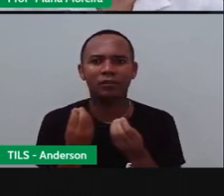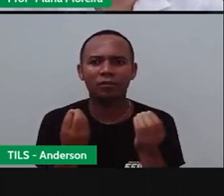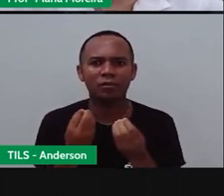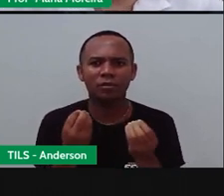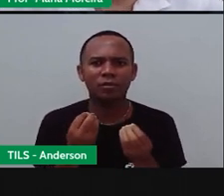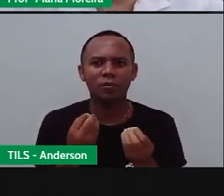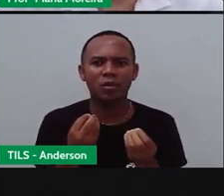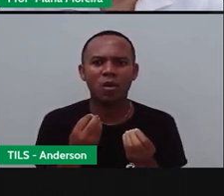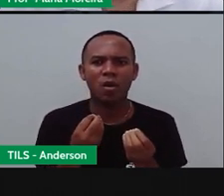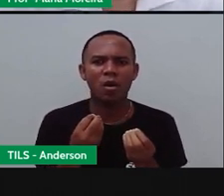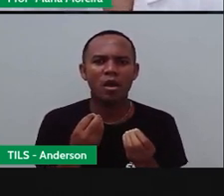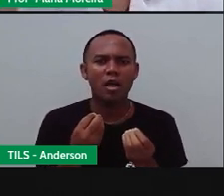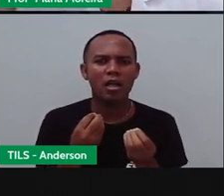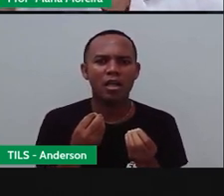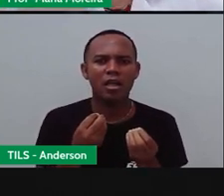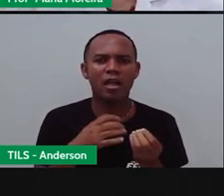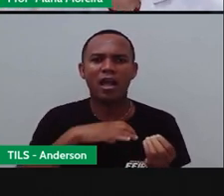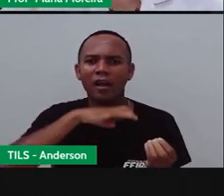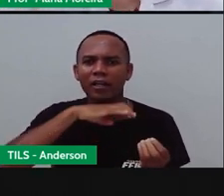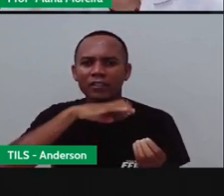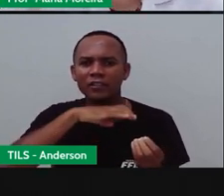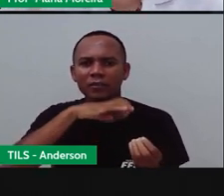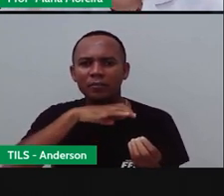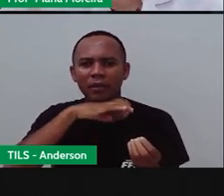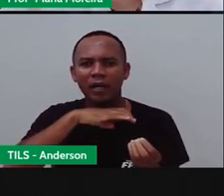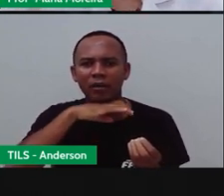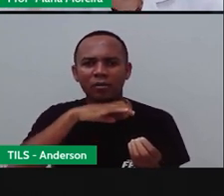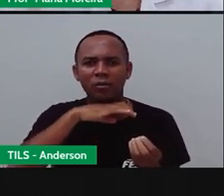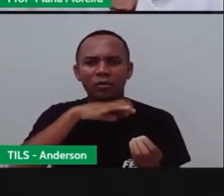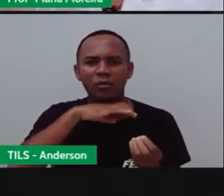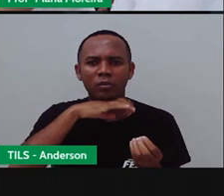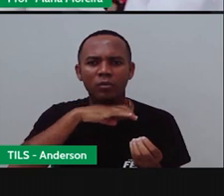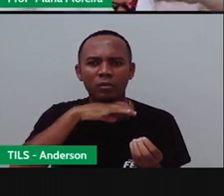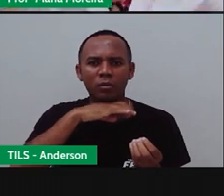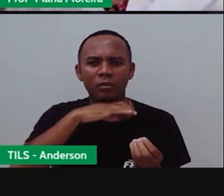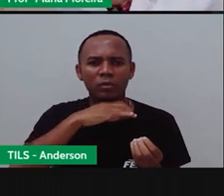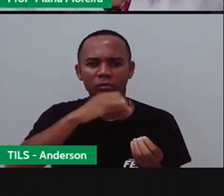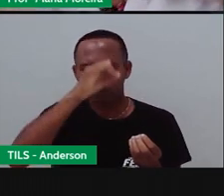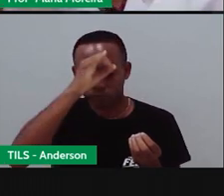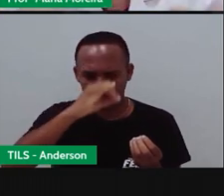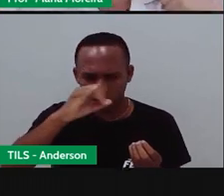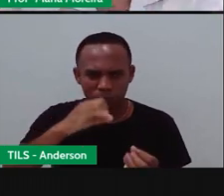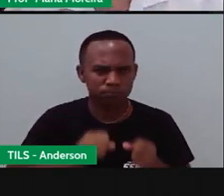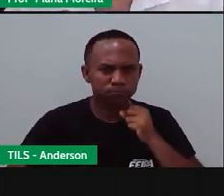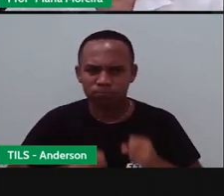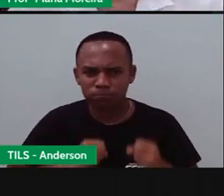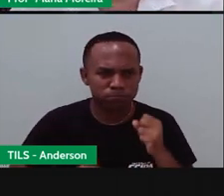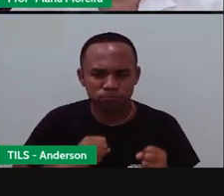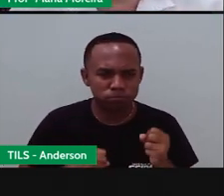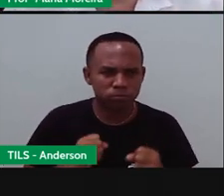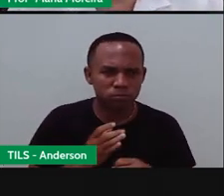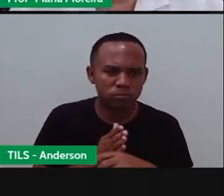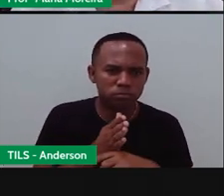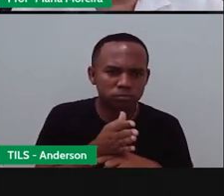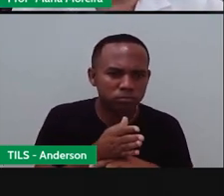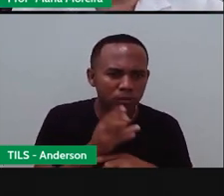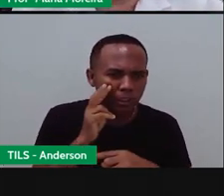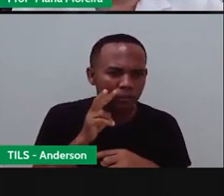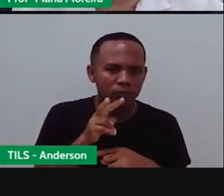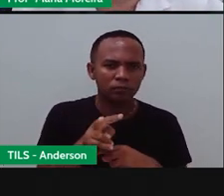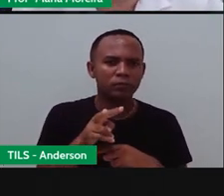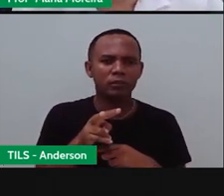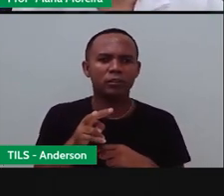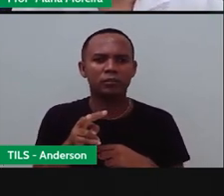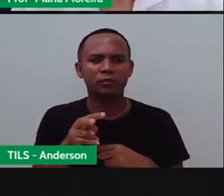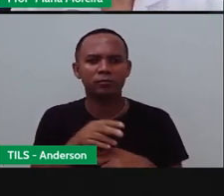hipopótamo Horácio Que mora na casa ao lado Ele corre até o laboratório de Ivo